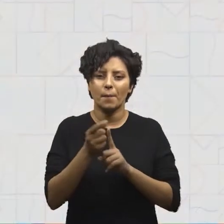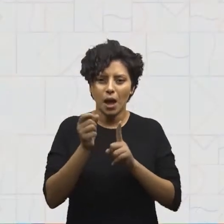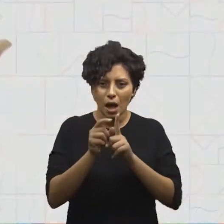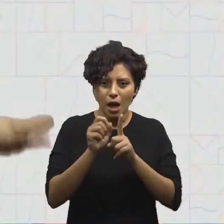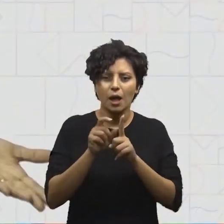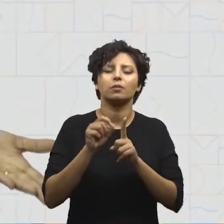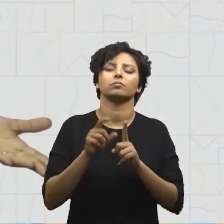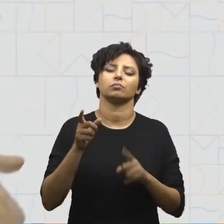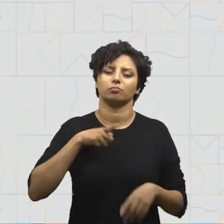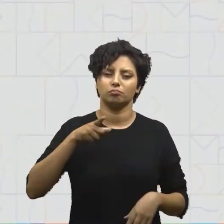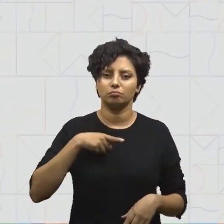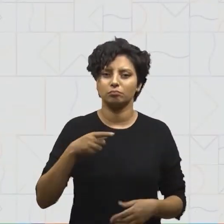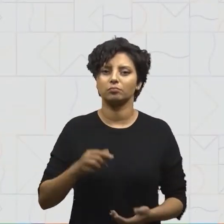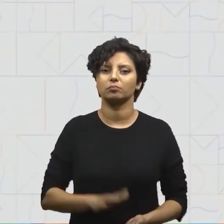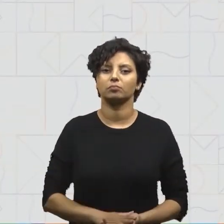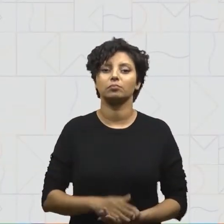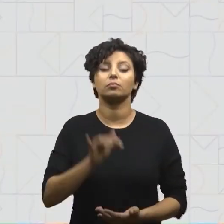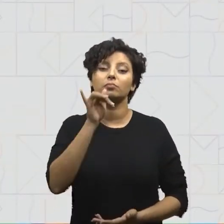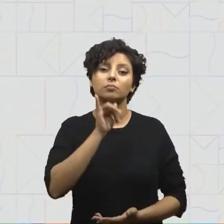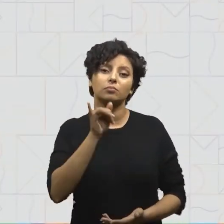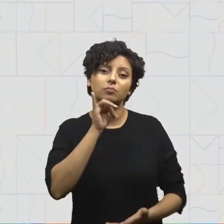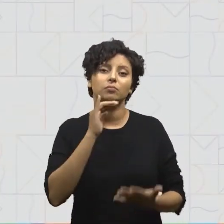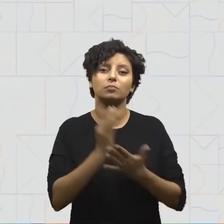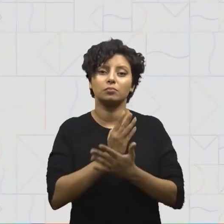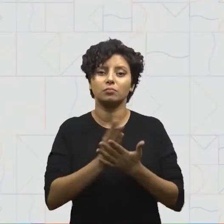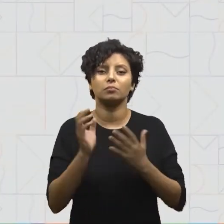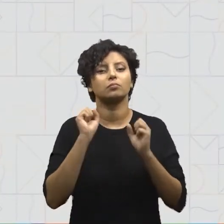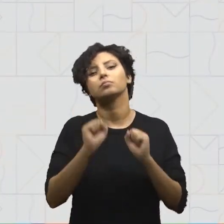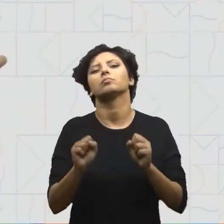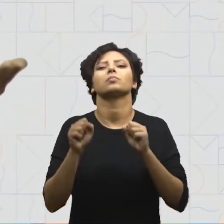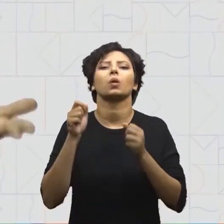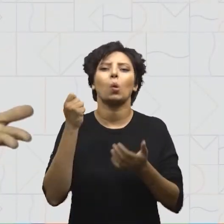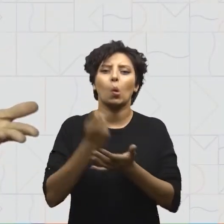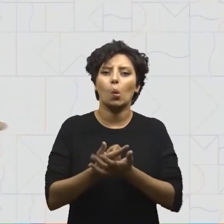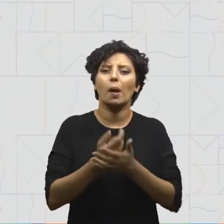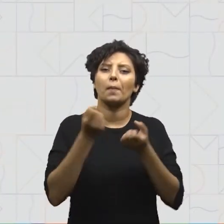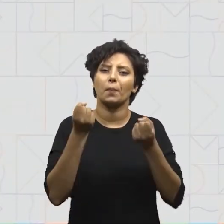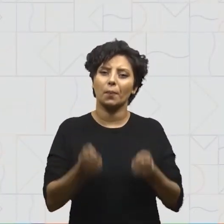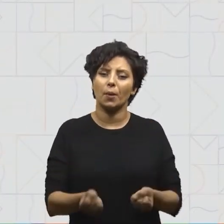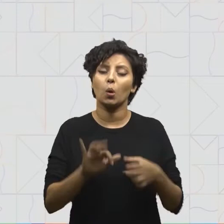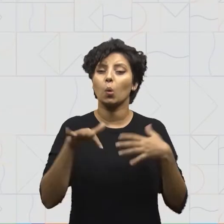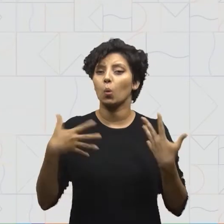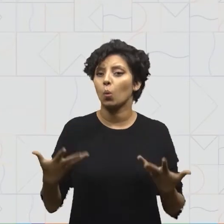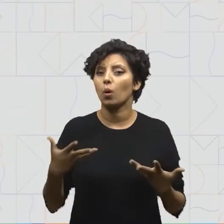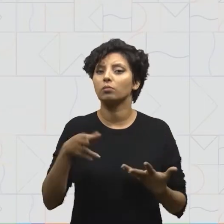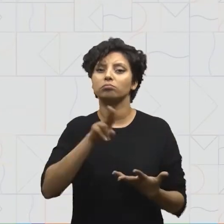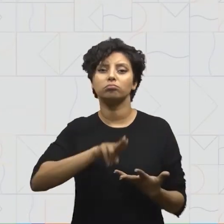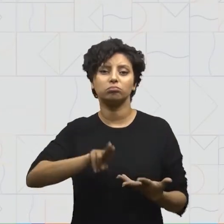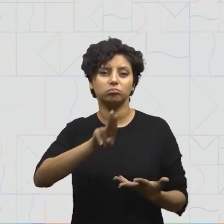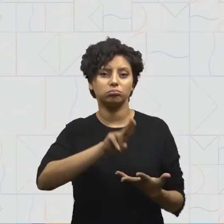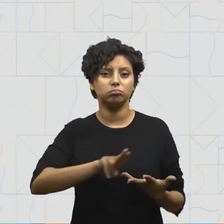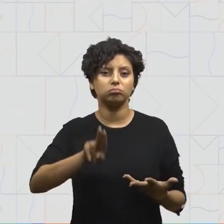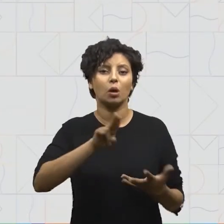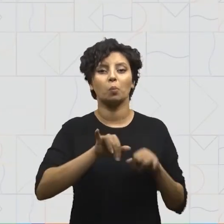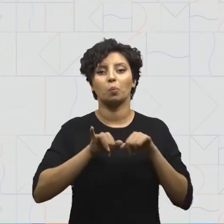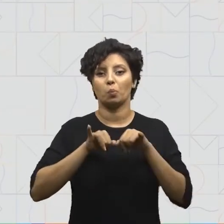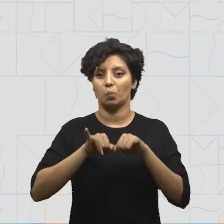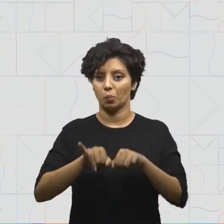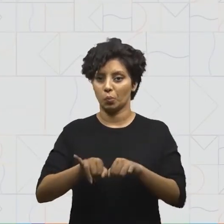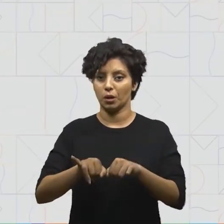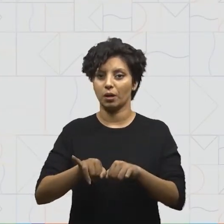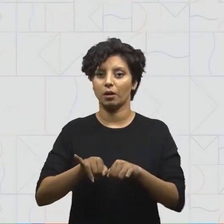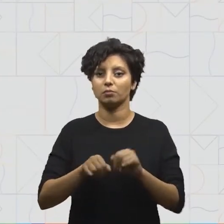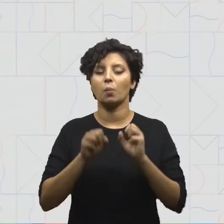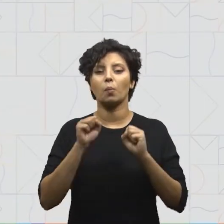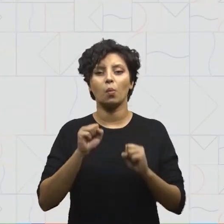Vejamos alguns exemplos que podemos comprar por peso. Vamos utilizar o supermercado,